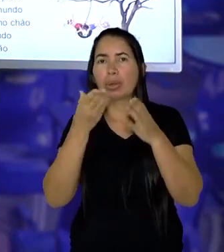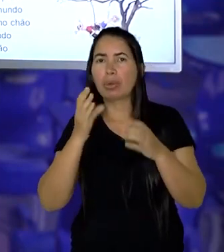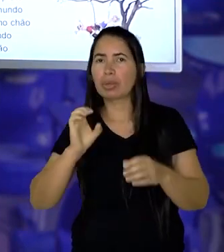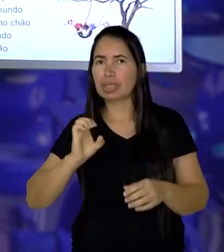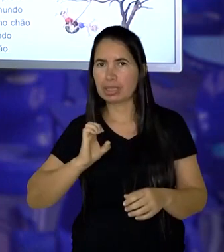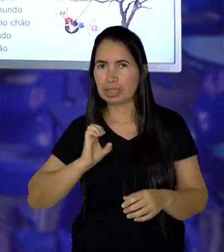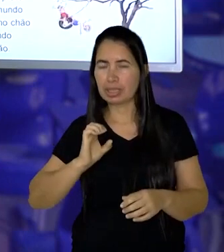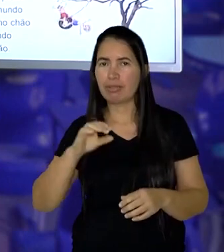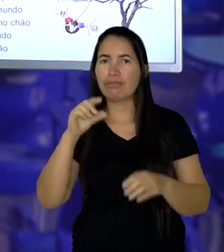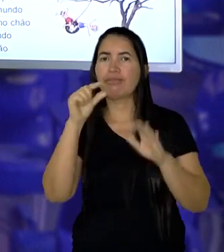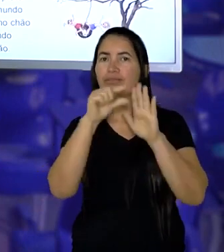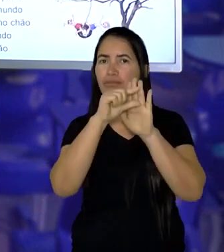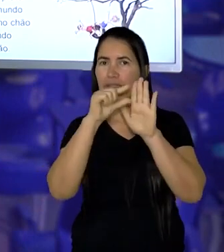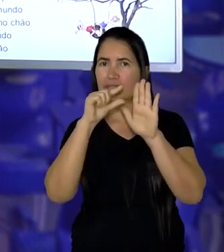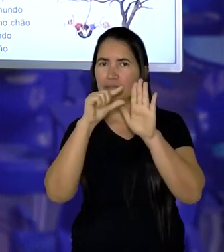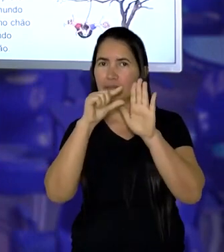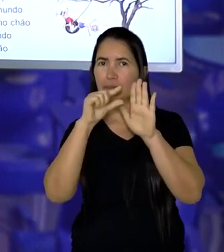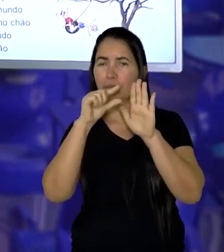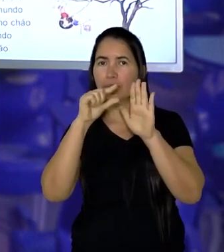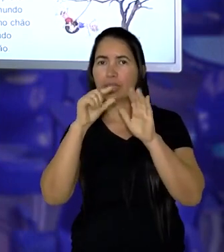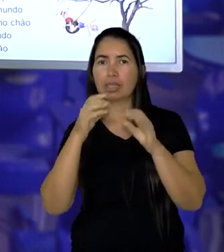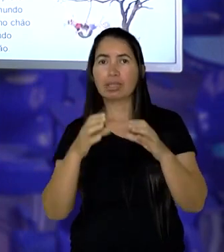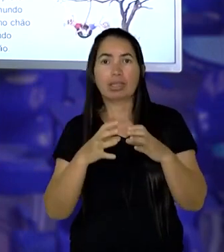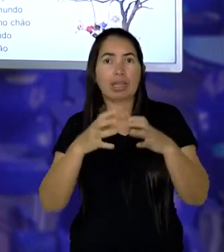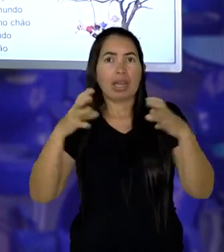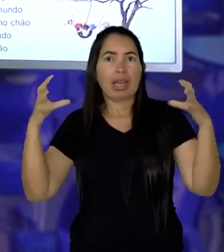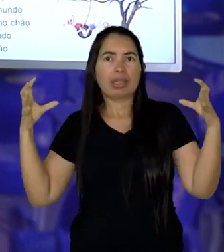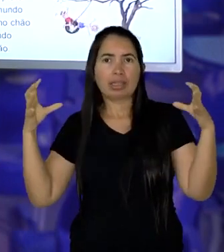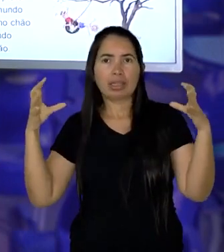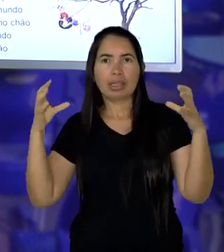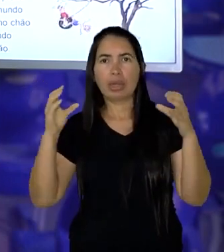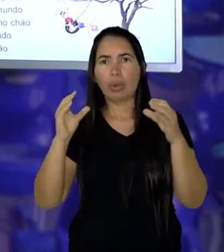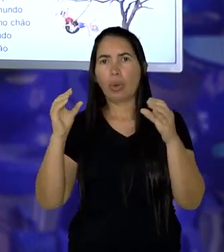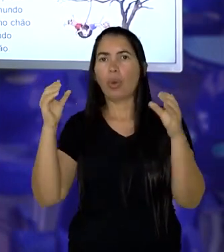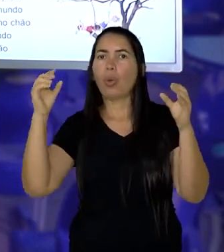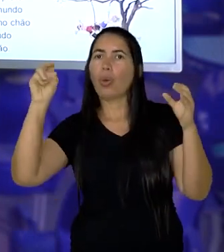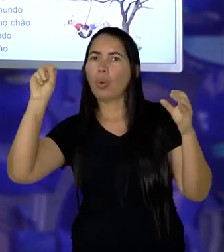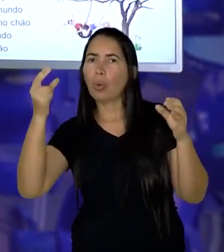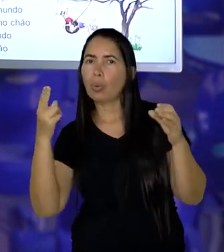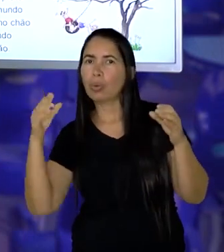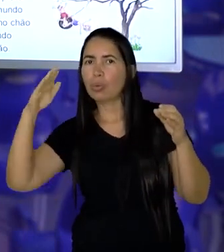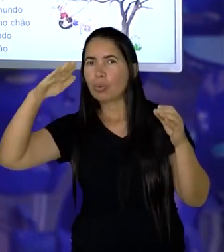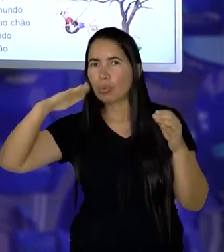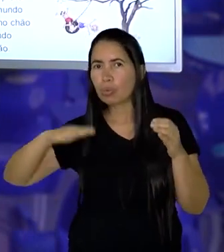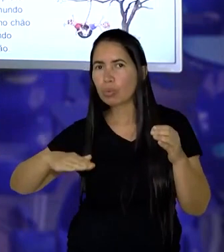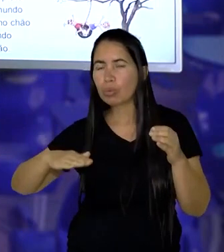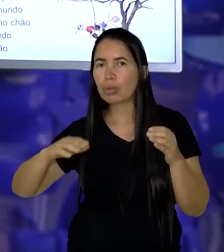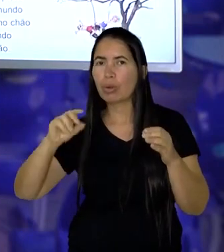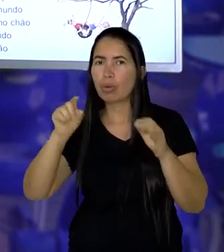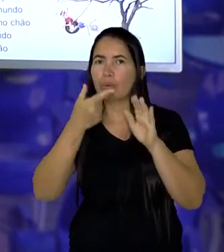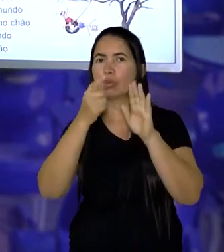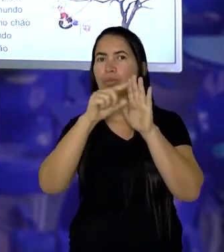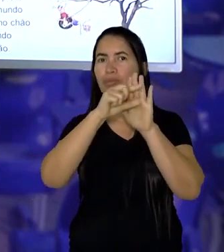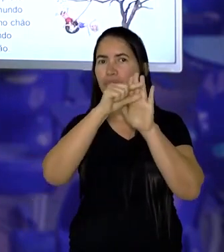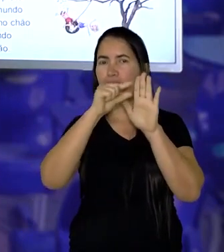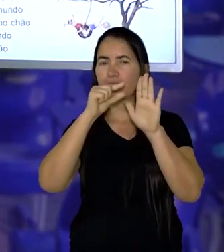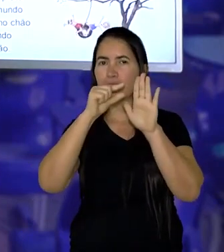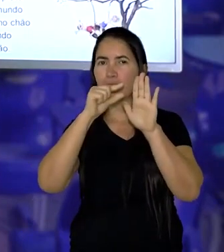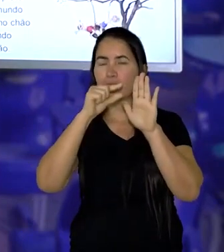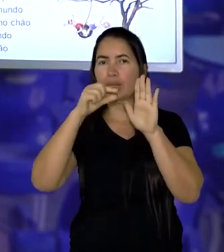rica, é um verso. Seja grandona ou nanica, outro verso.